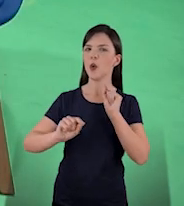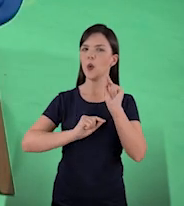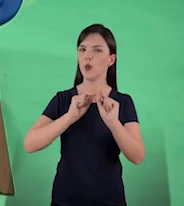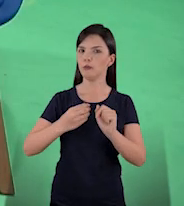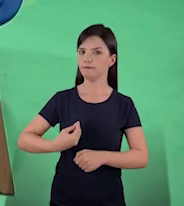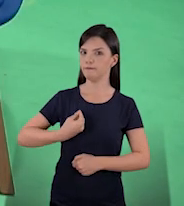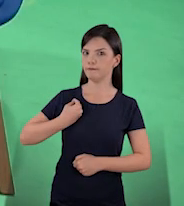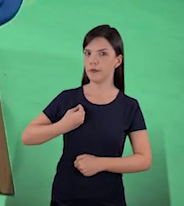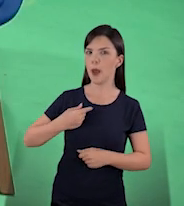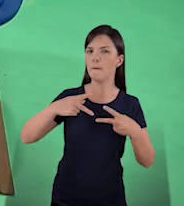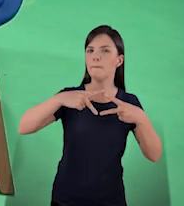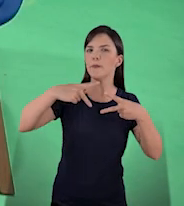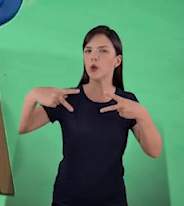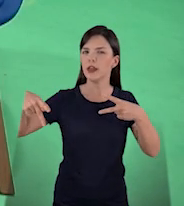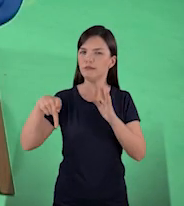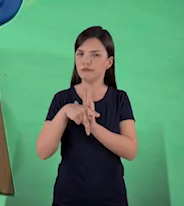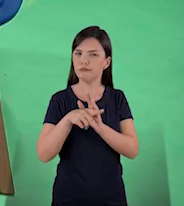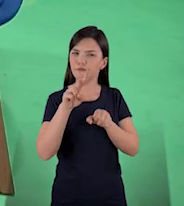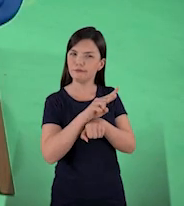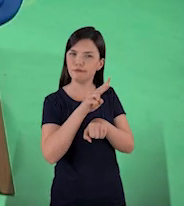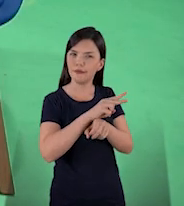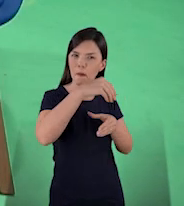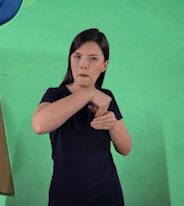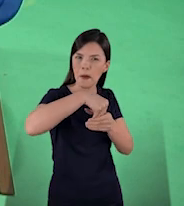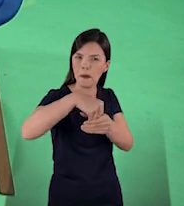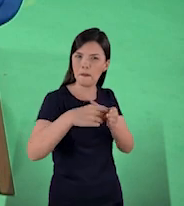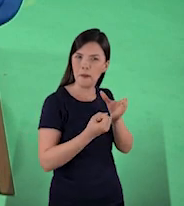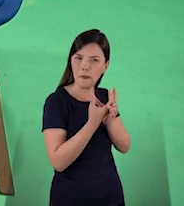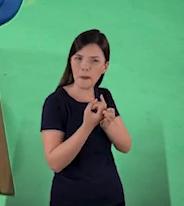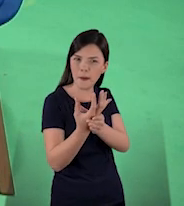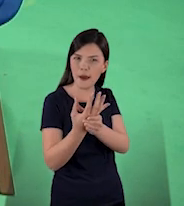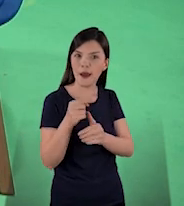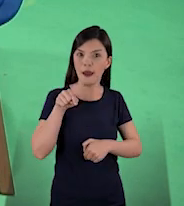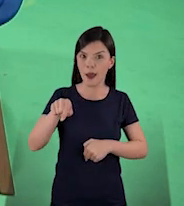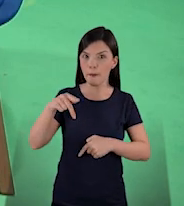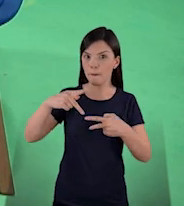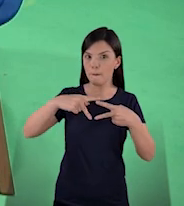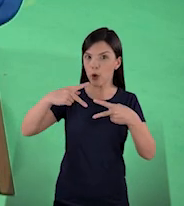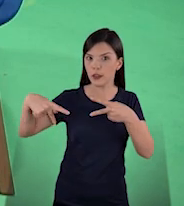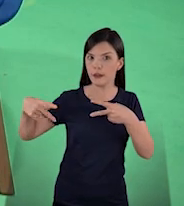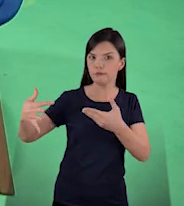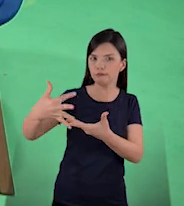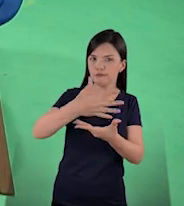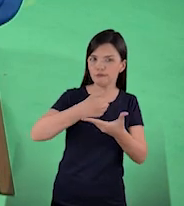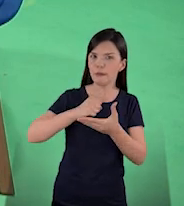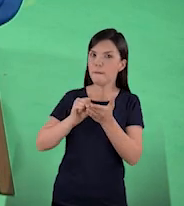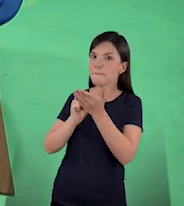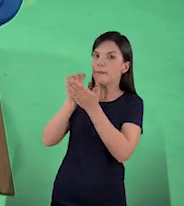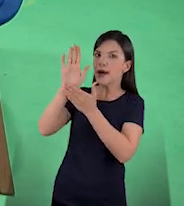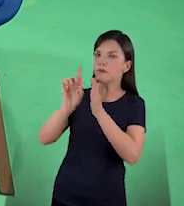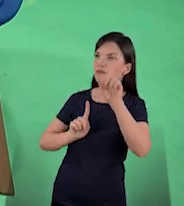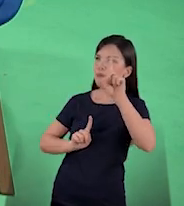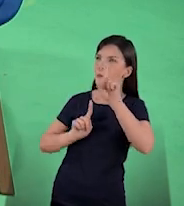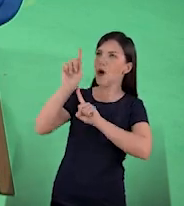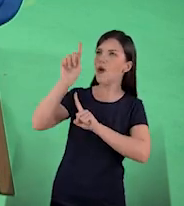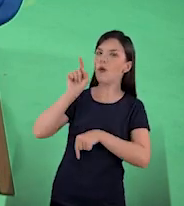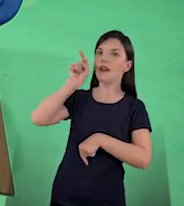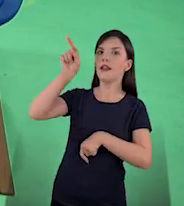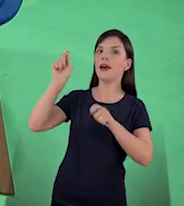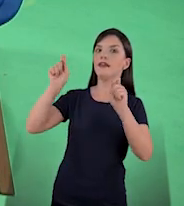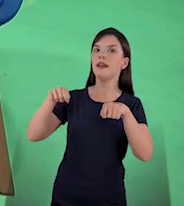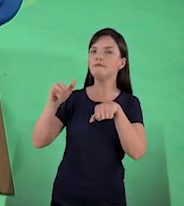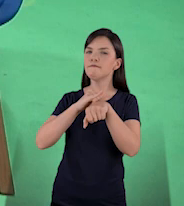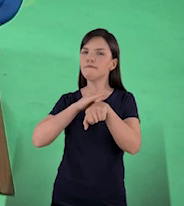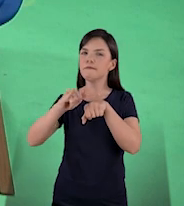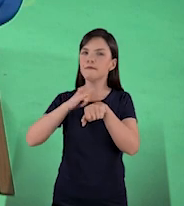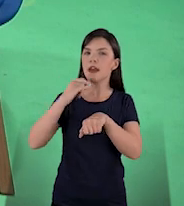Tem algumas proteínas que a gente usa para a proteção de cultivos, eles mandaram para o espaço, porque lá eles têm uma forma que ele